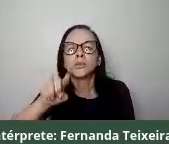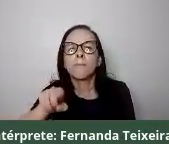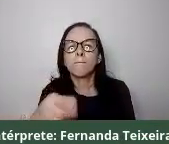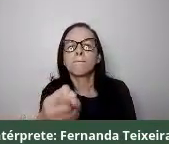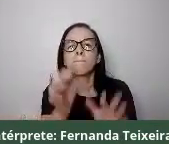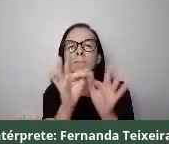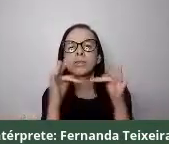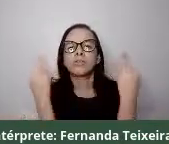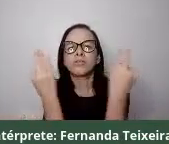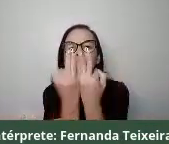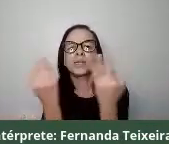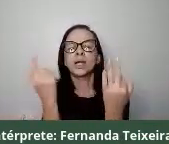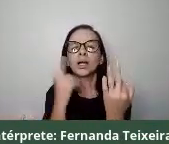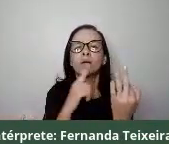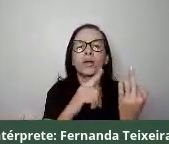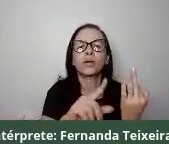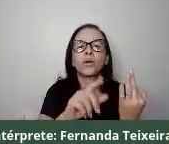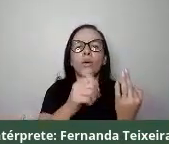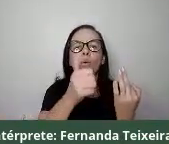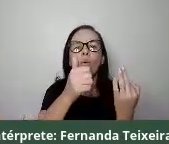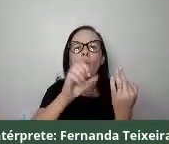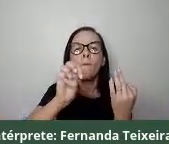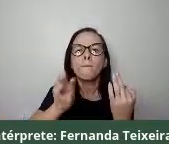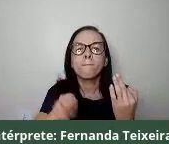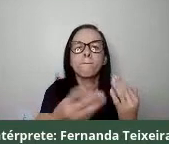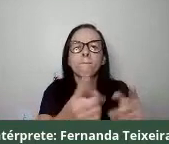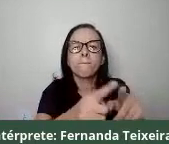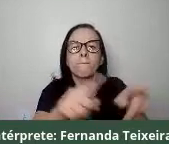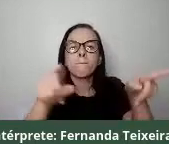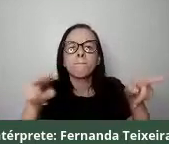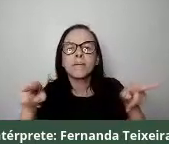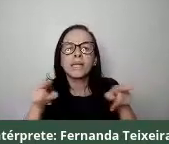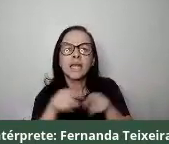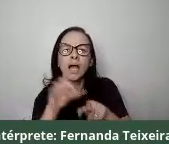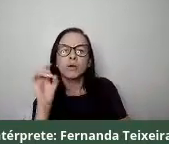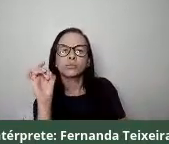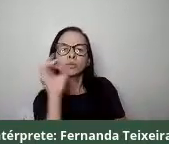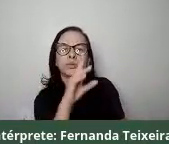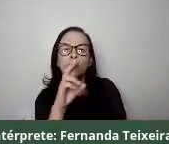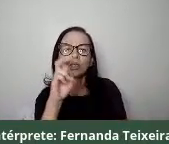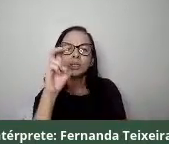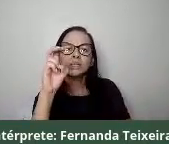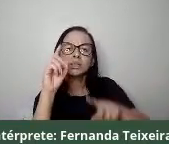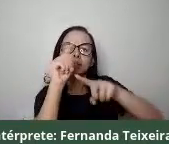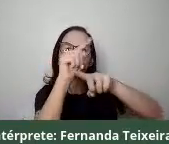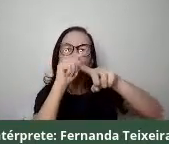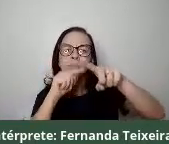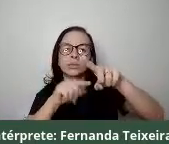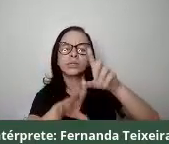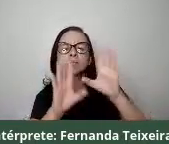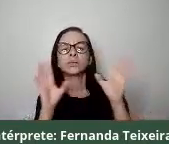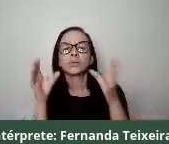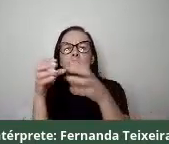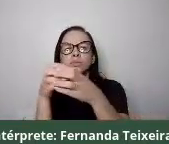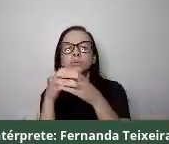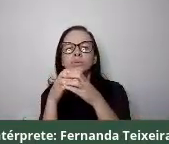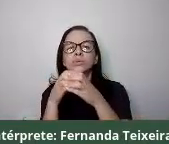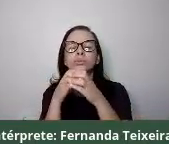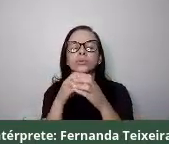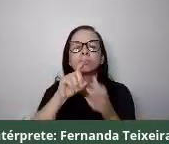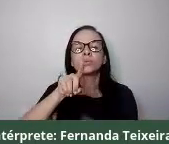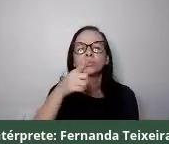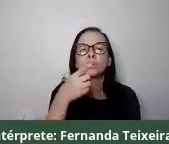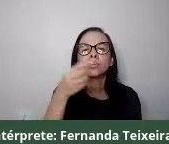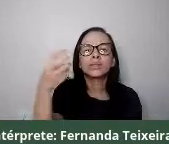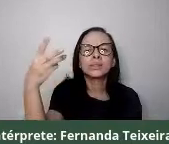com um milhão de hectares. A gente está falando aqui de 5% das comunidades que foram certificadas, ou apenas 3% de